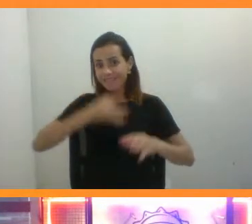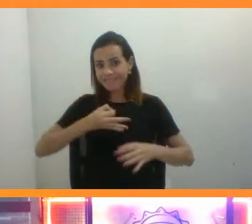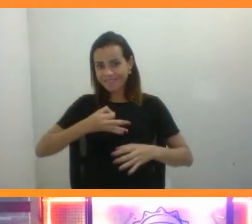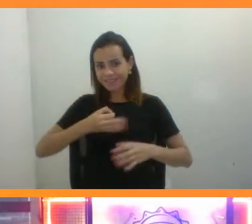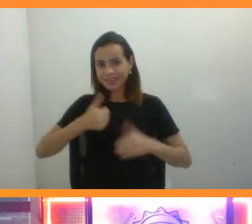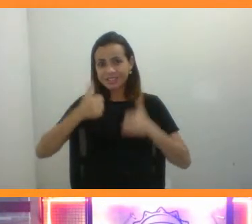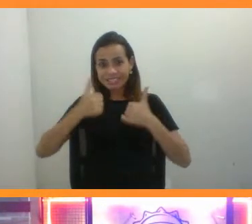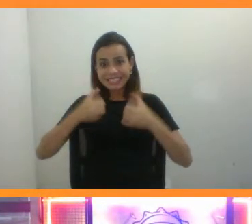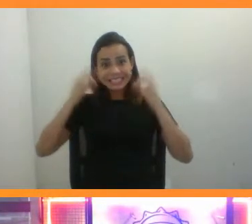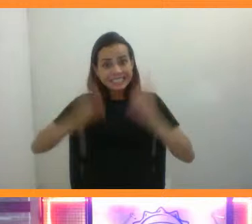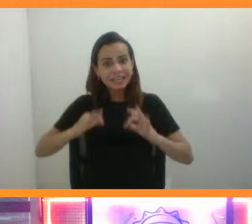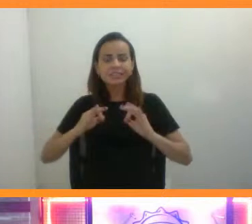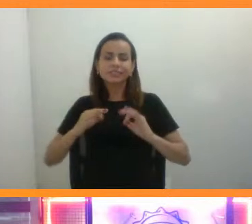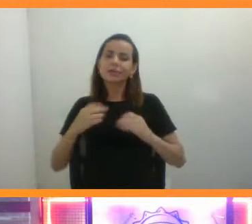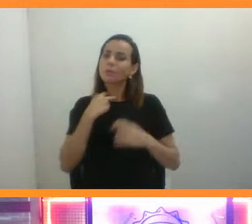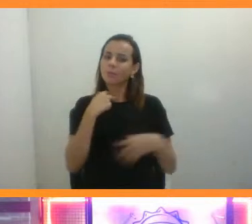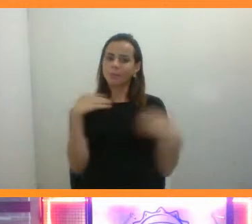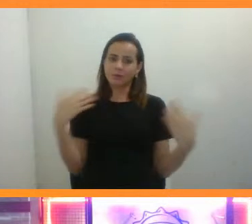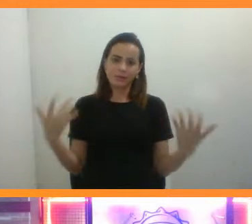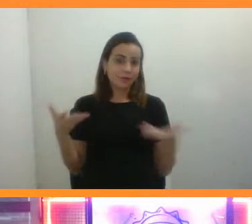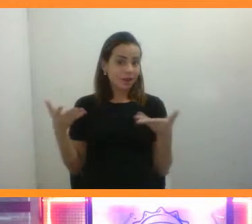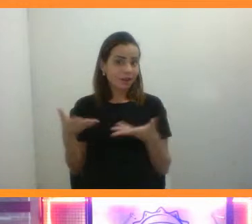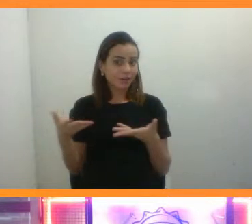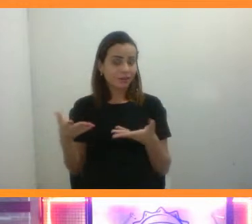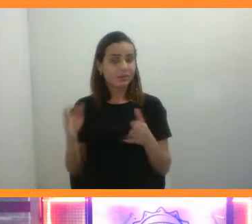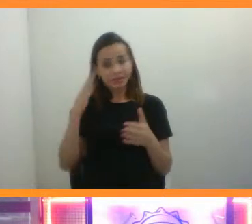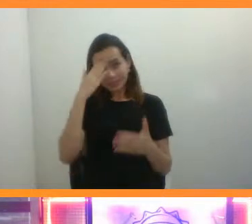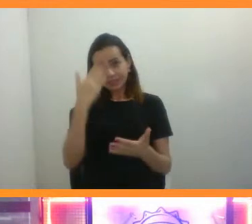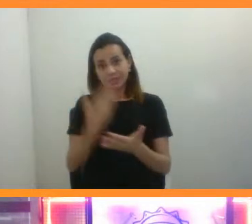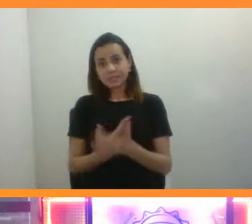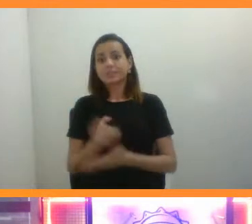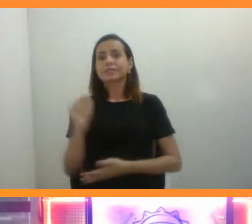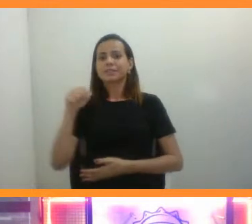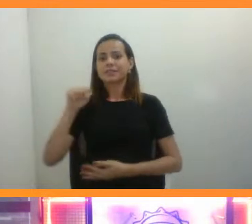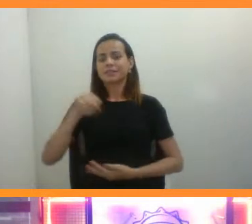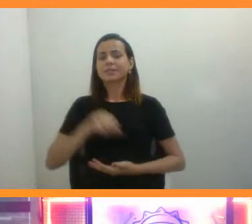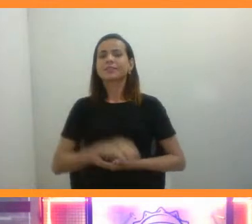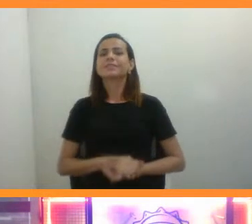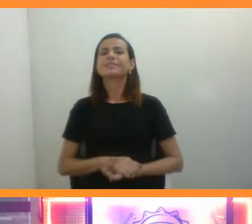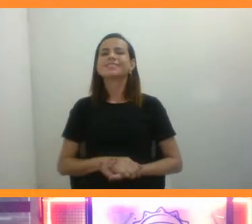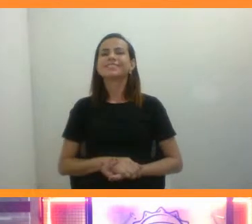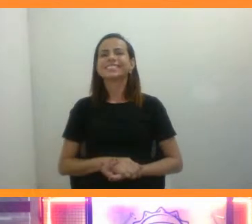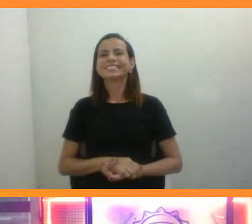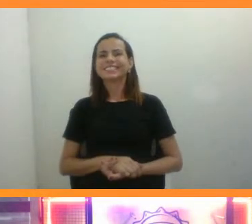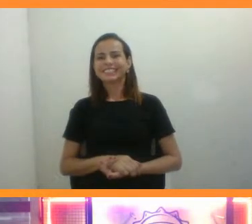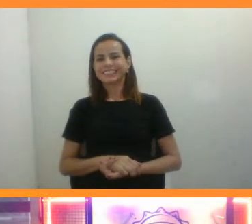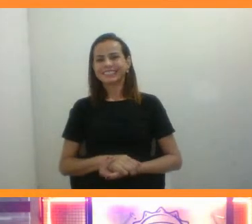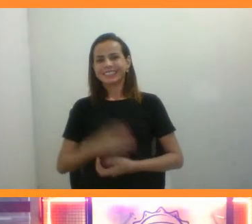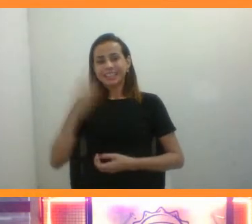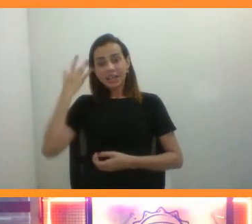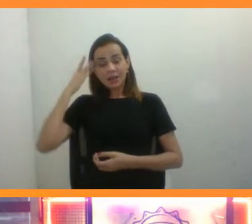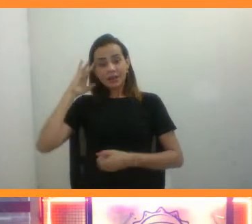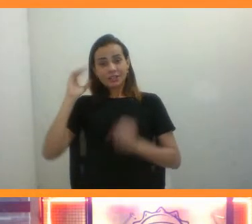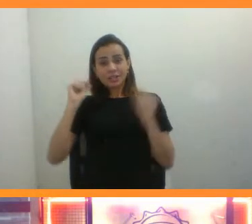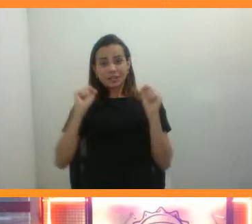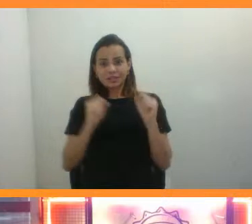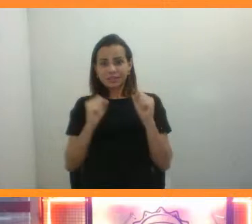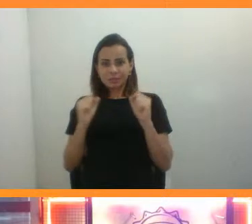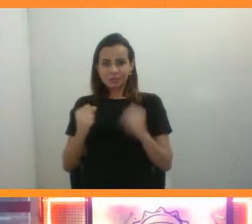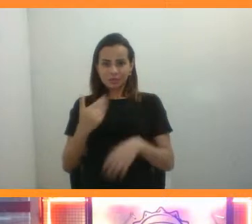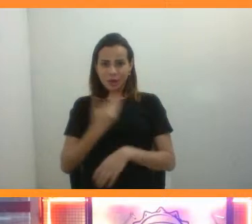Mas eu acredito que sim. Eu acho que a gente podia, amigo,